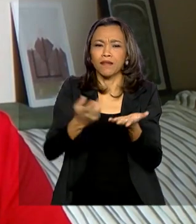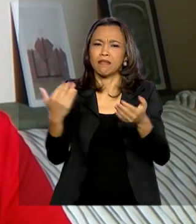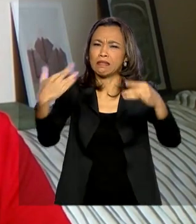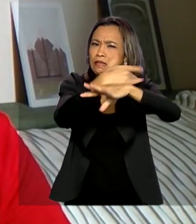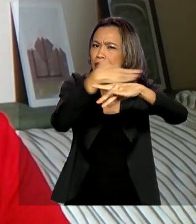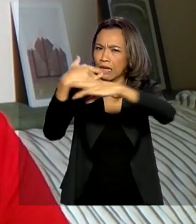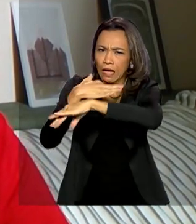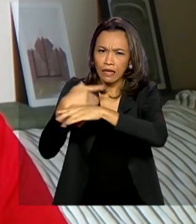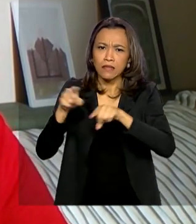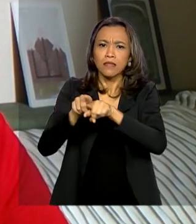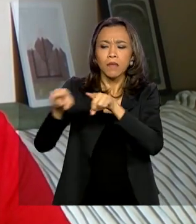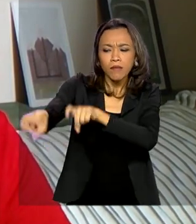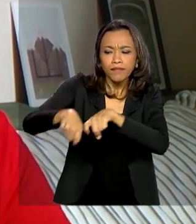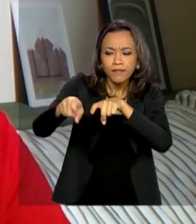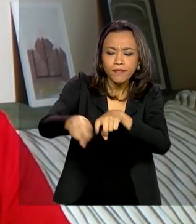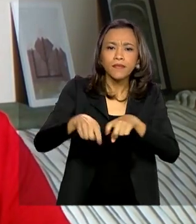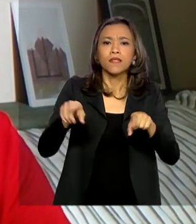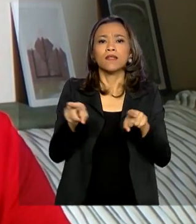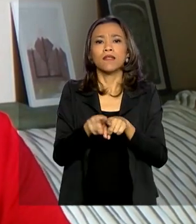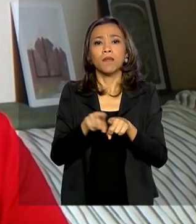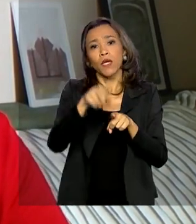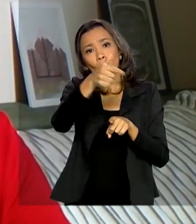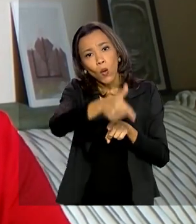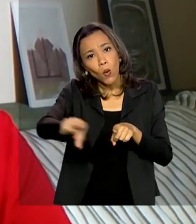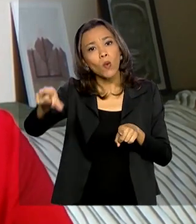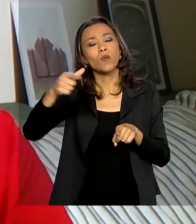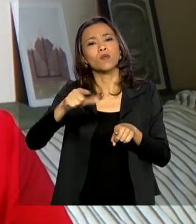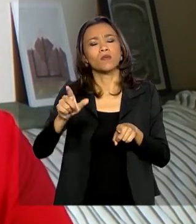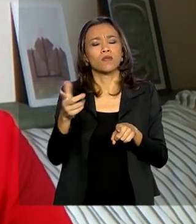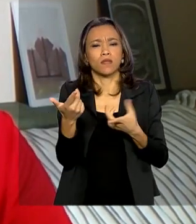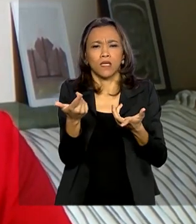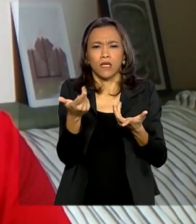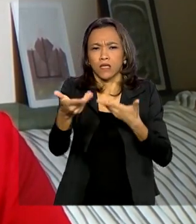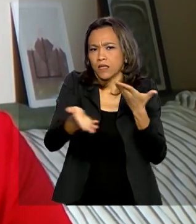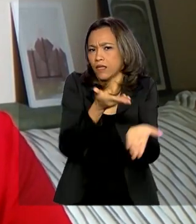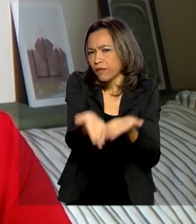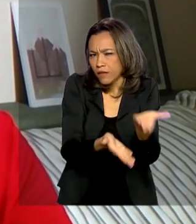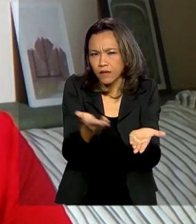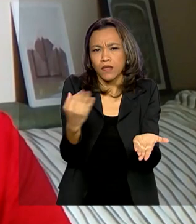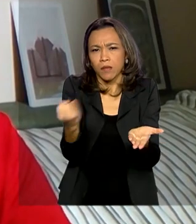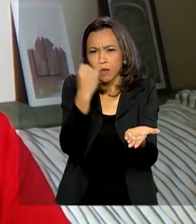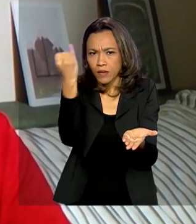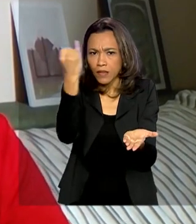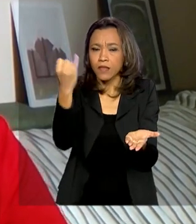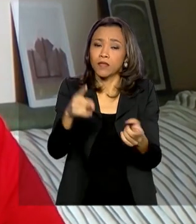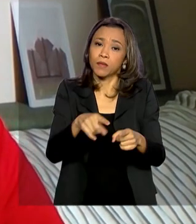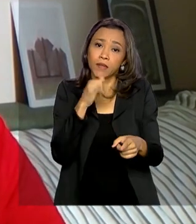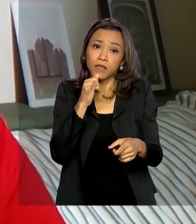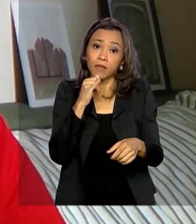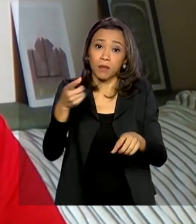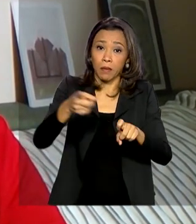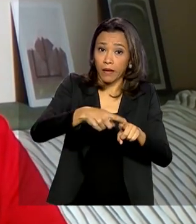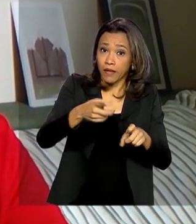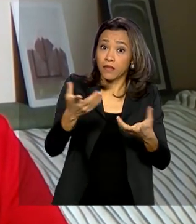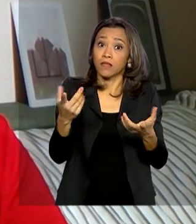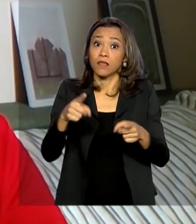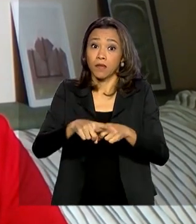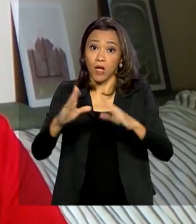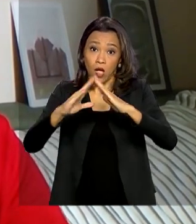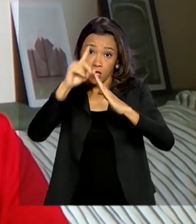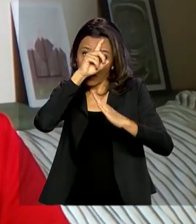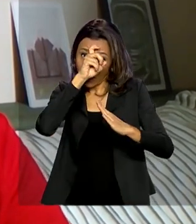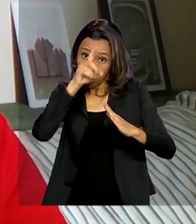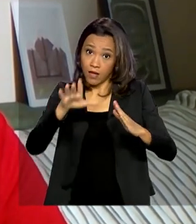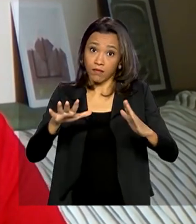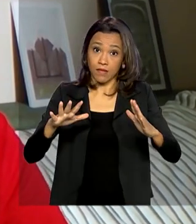em serviços e atividades consideradas essenciais, como assistência médica e hospitalar. A medida vale